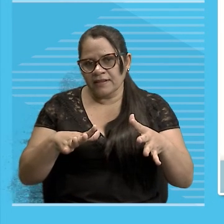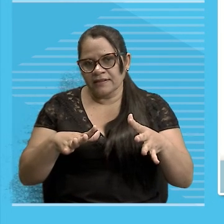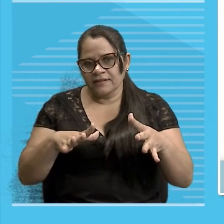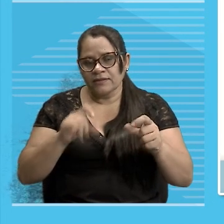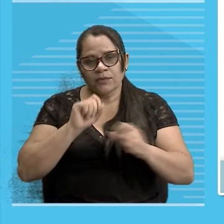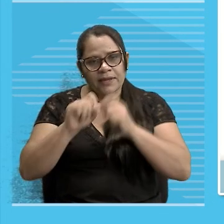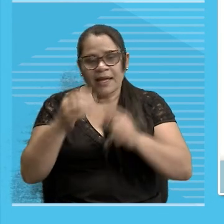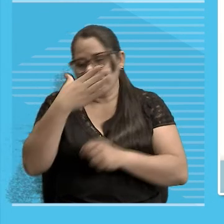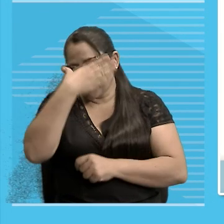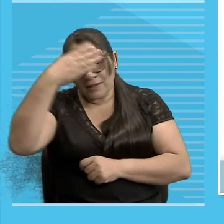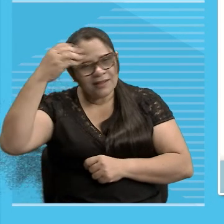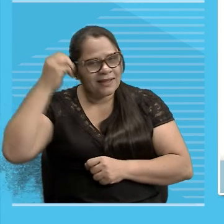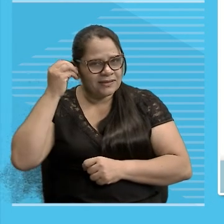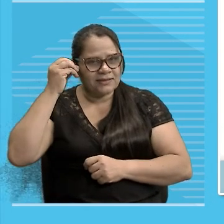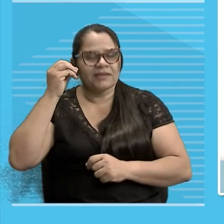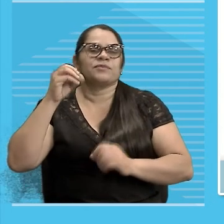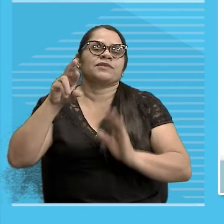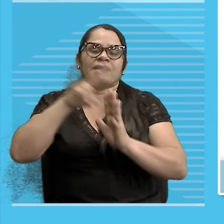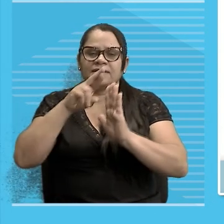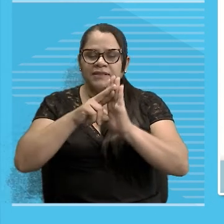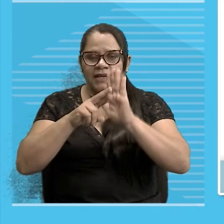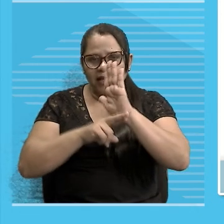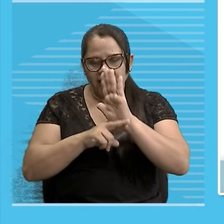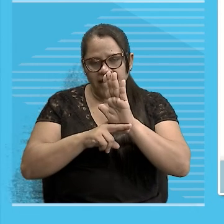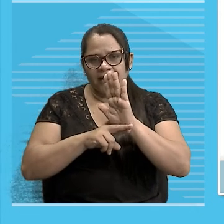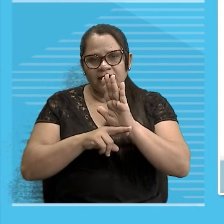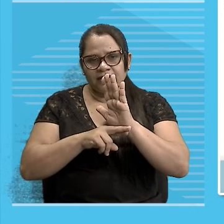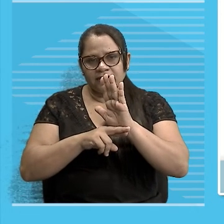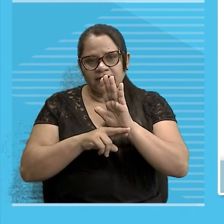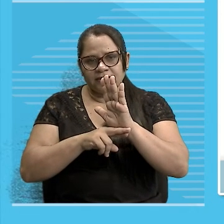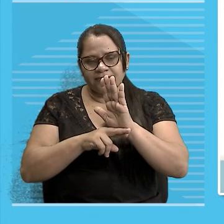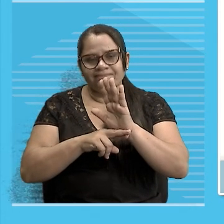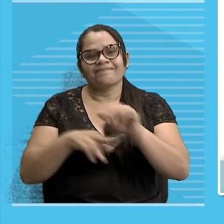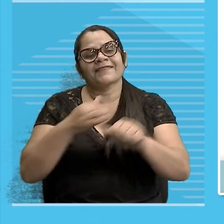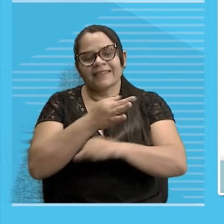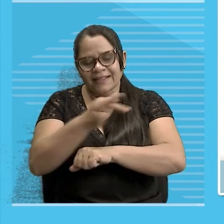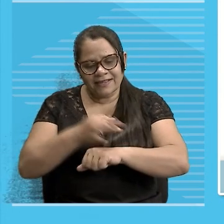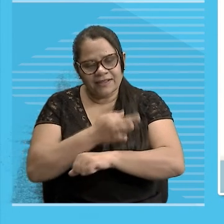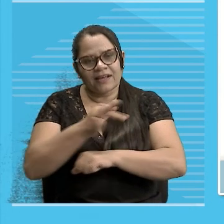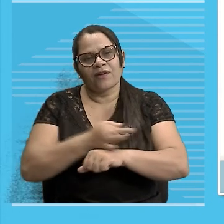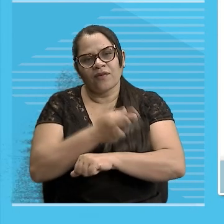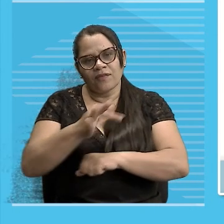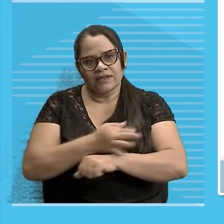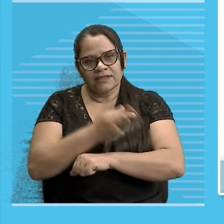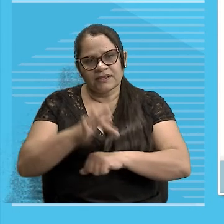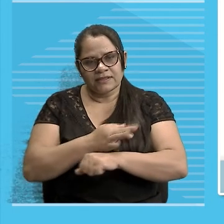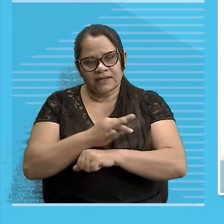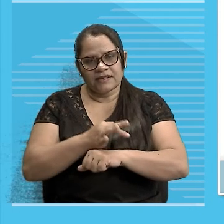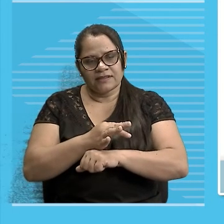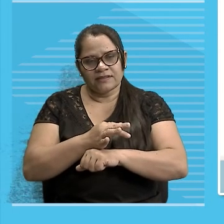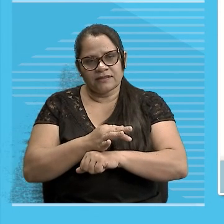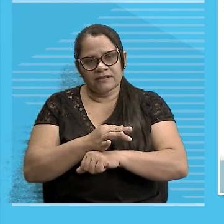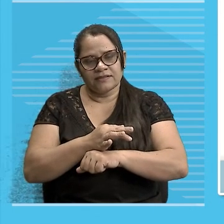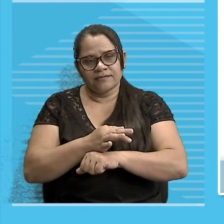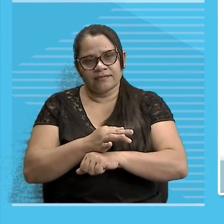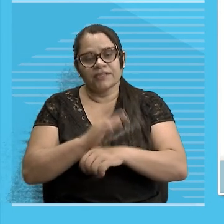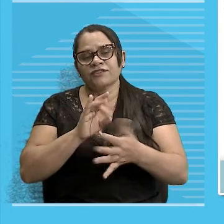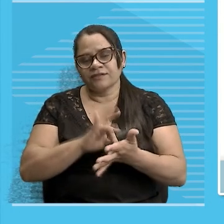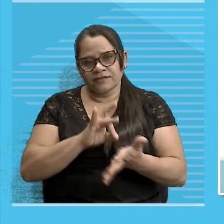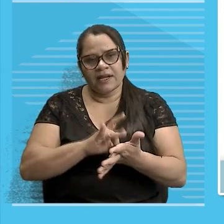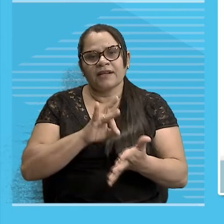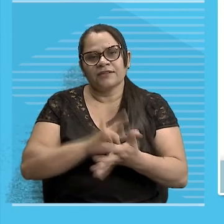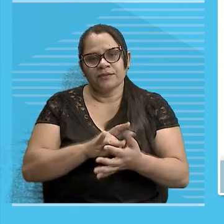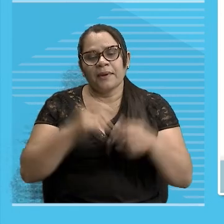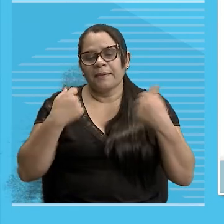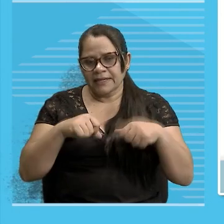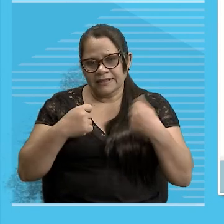Dessa configuração Que é ditada pela gramática normativa Né? Nomenclatura gramática brasileira E de fato Precisamos